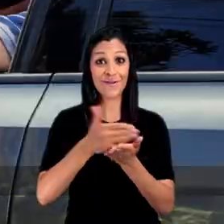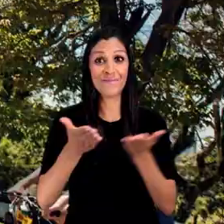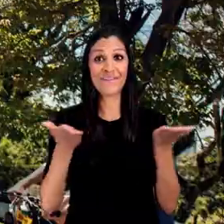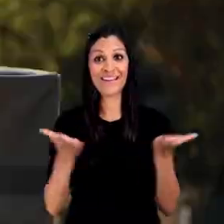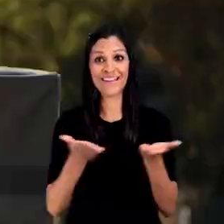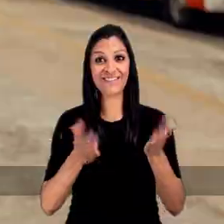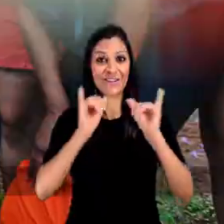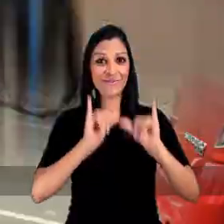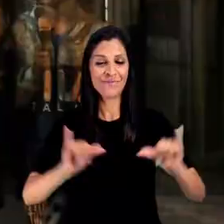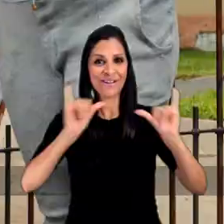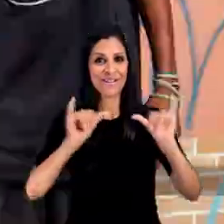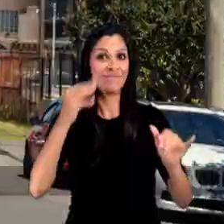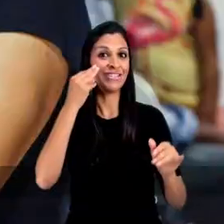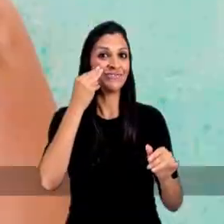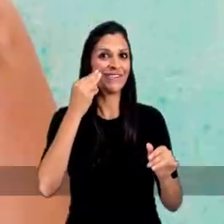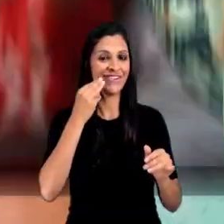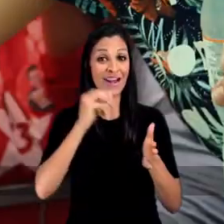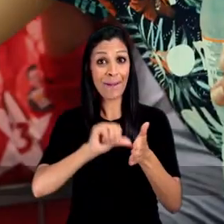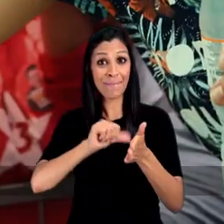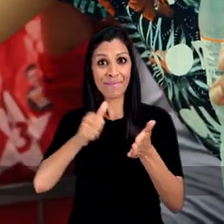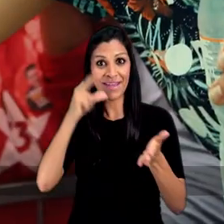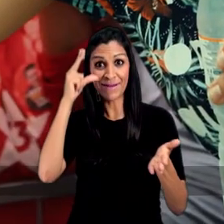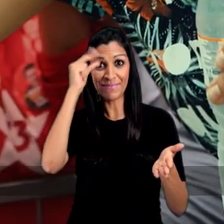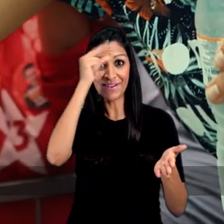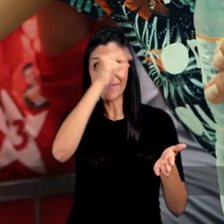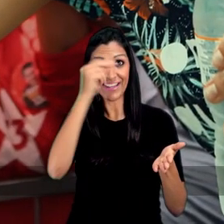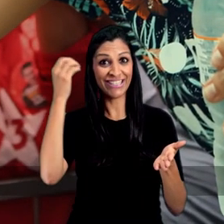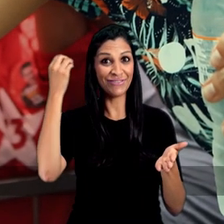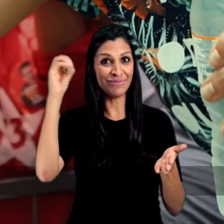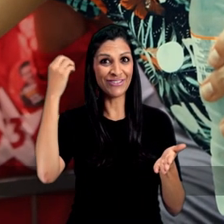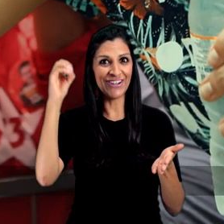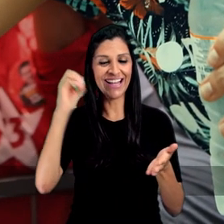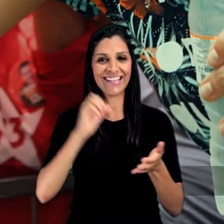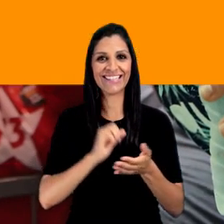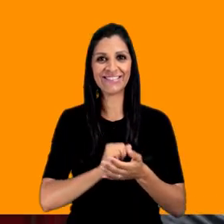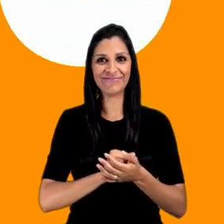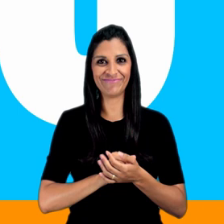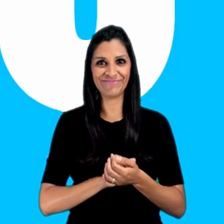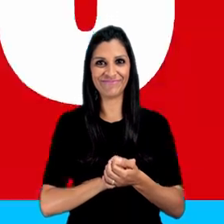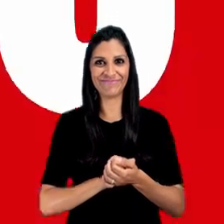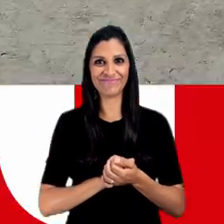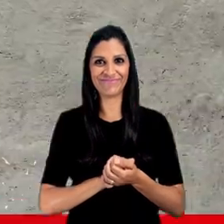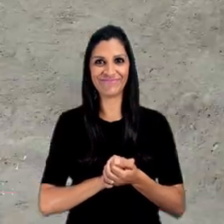Começa agora o programa de Manuela Dávila, a primeira prefeita de Porto Alegre.